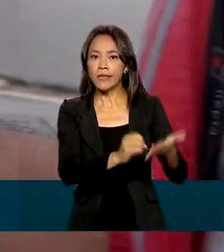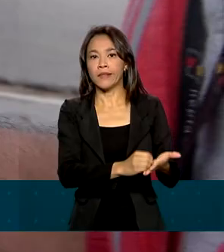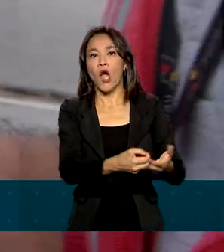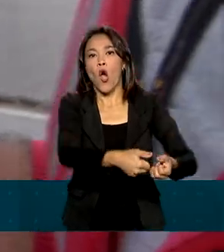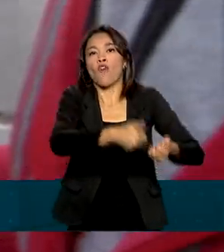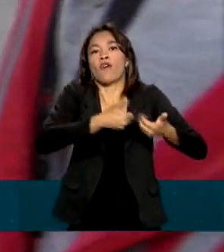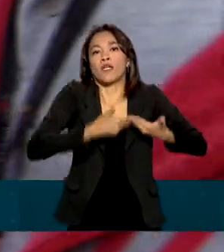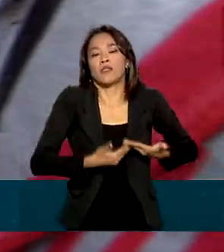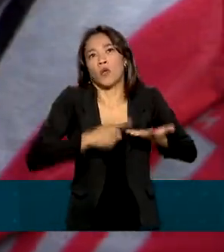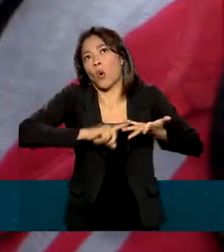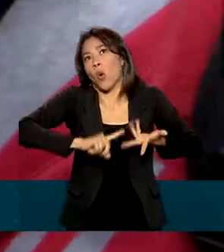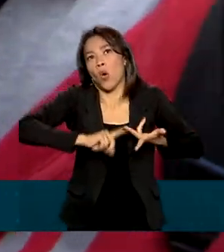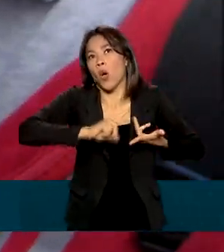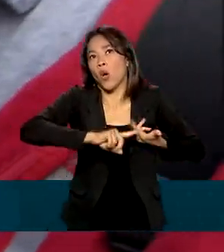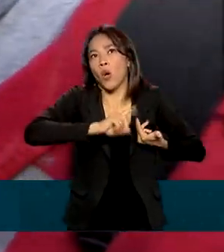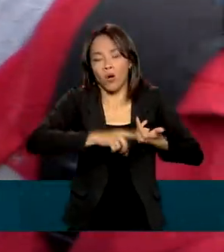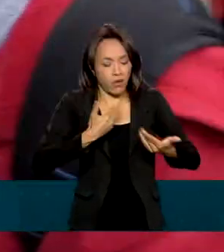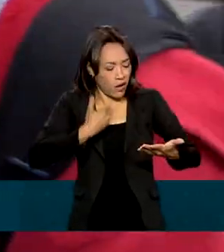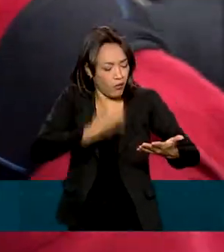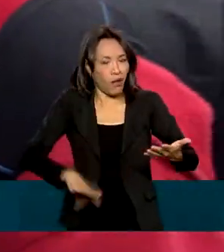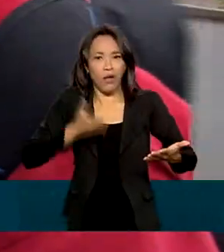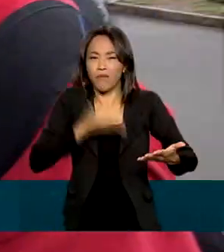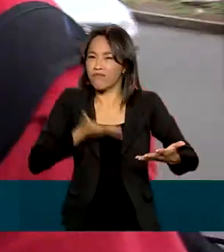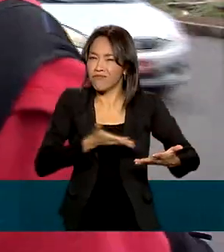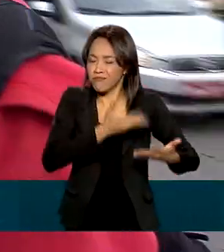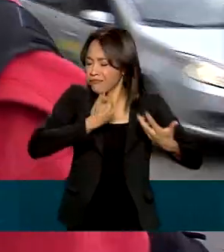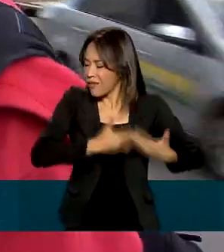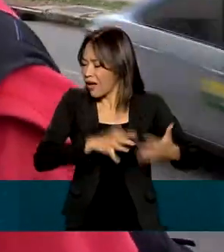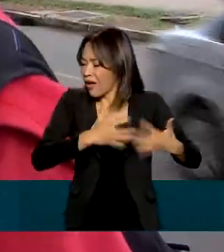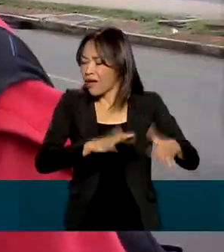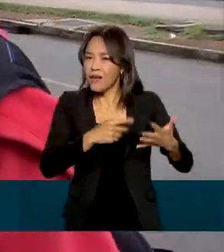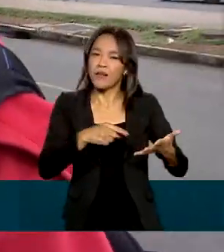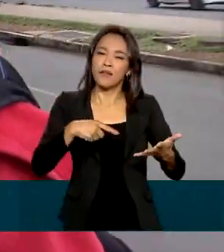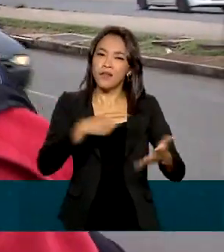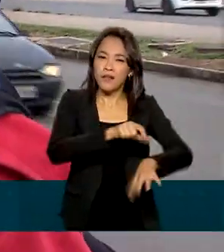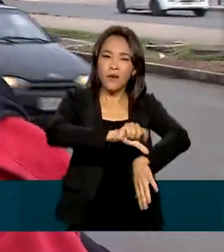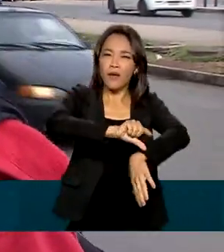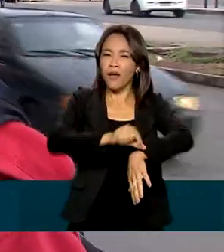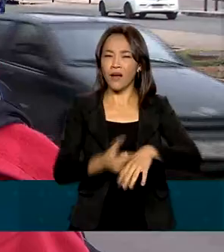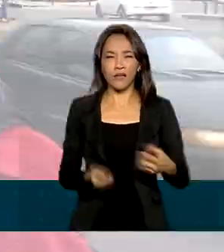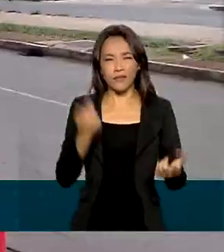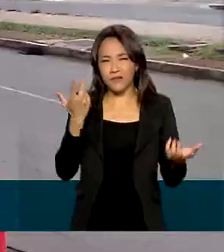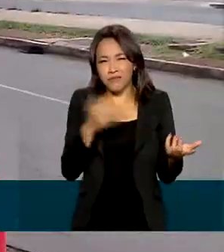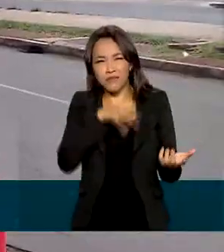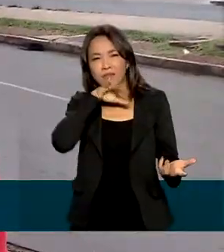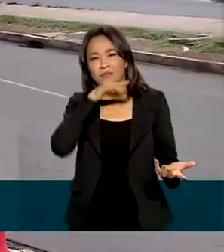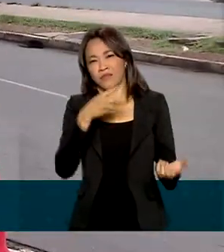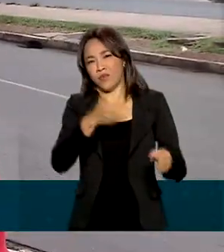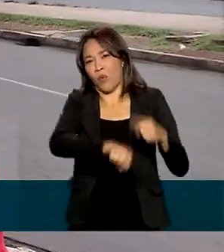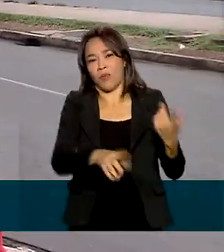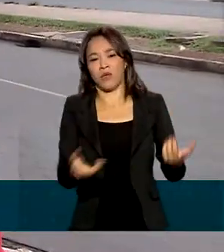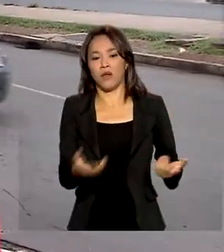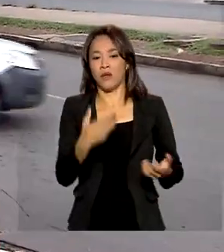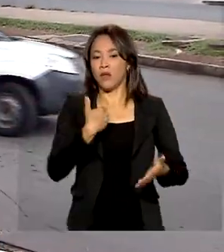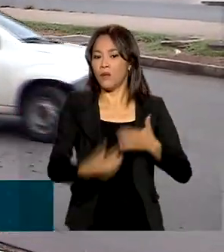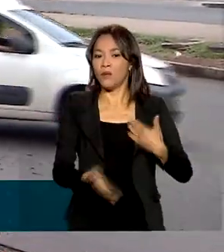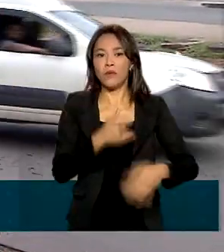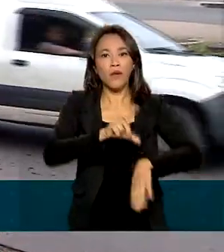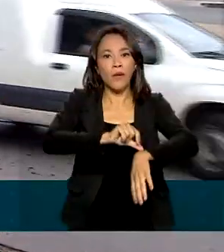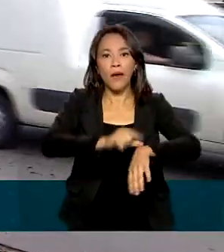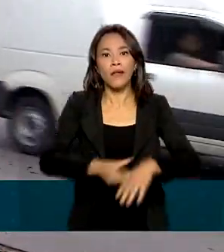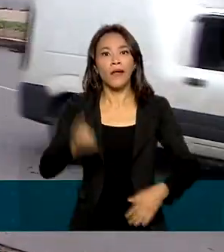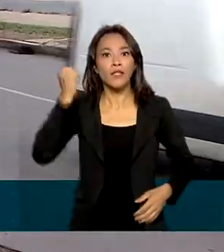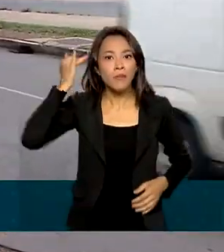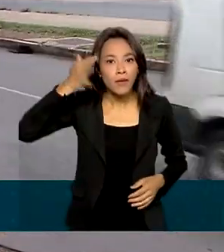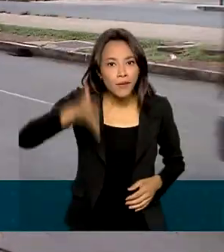oferecer produtos indesejados ou perturbam em horários inconvenientes. Não tem horário não, até de madrugada